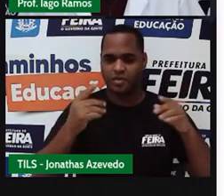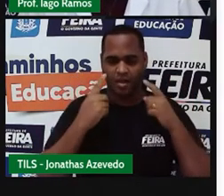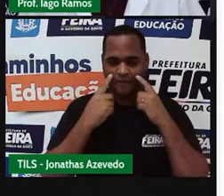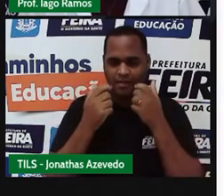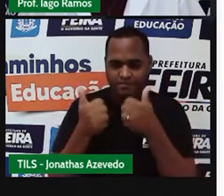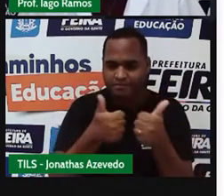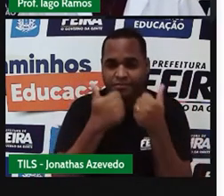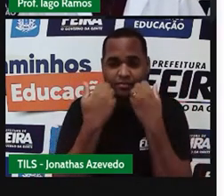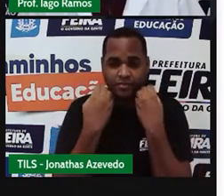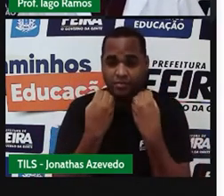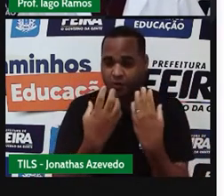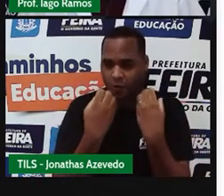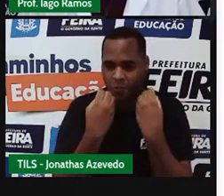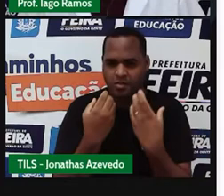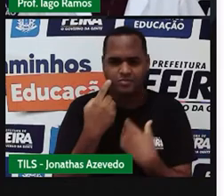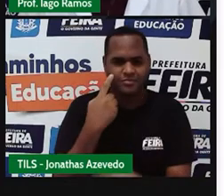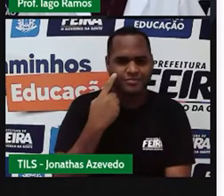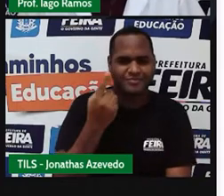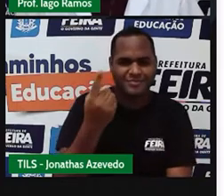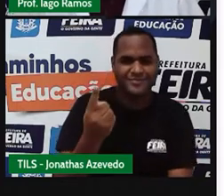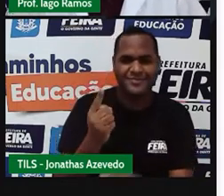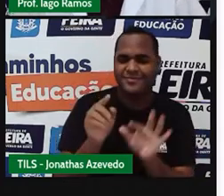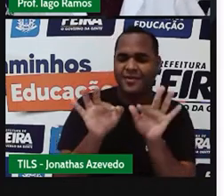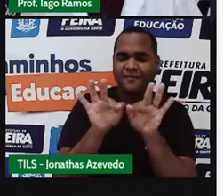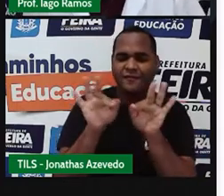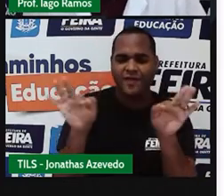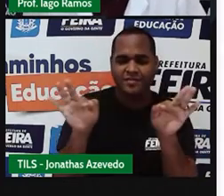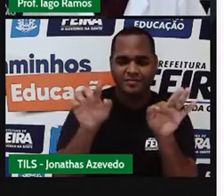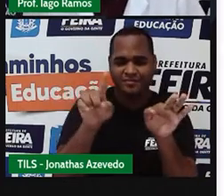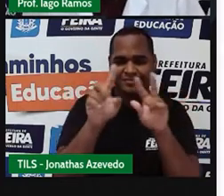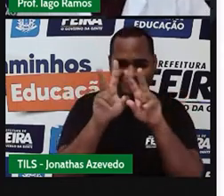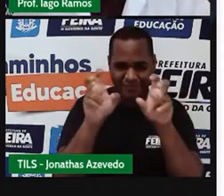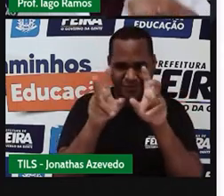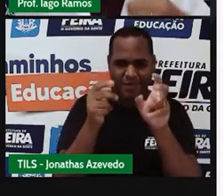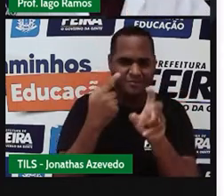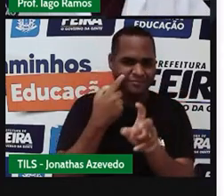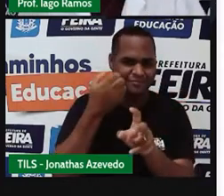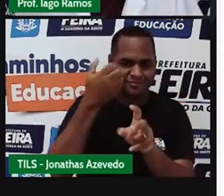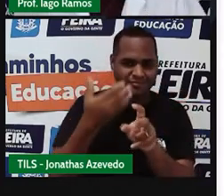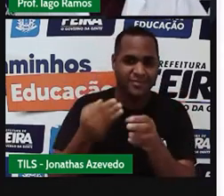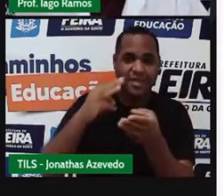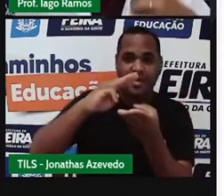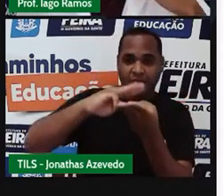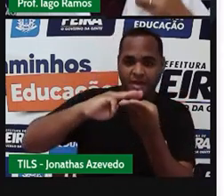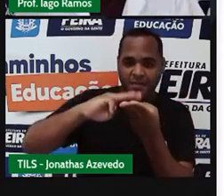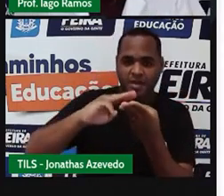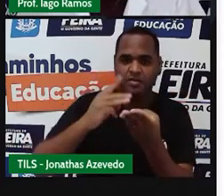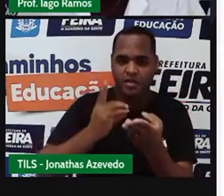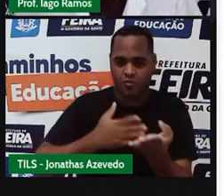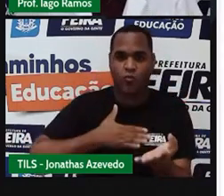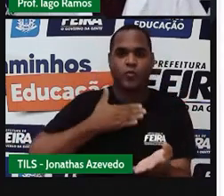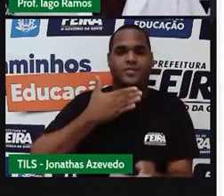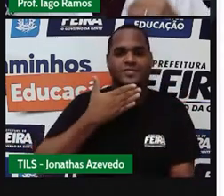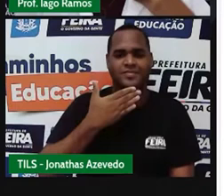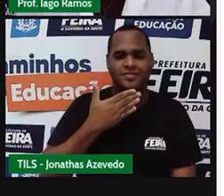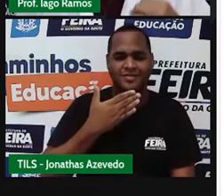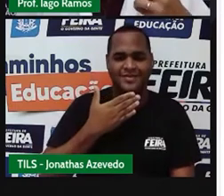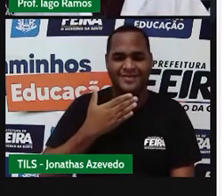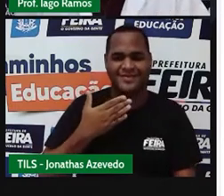que bacana. Que tal essa frase, que tal esse título aí? A matemática não espanta,